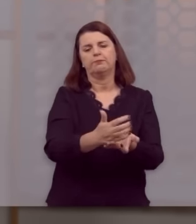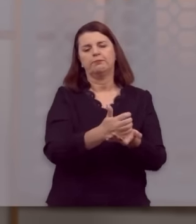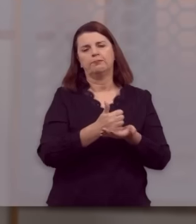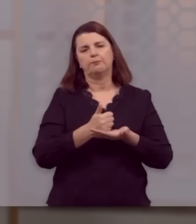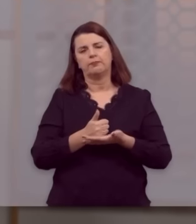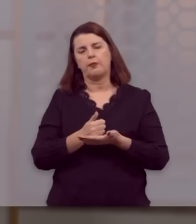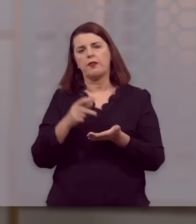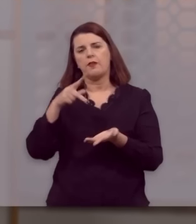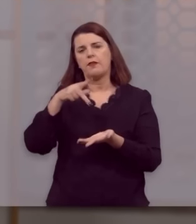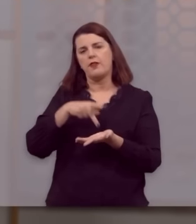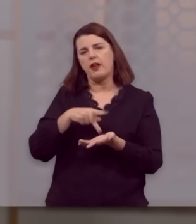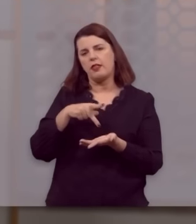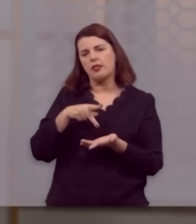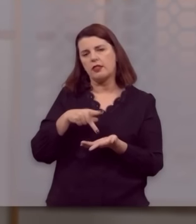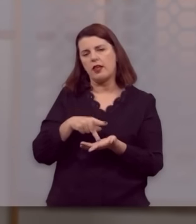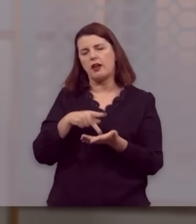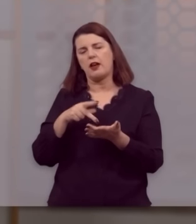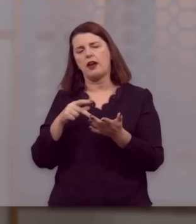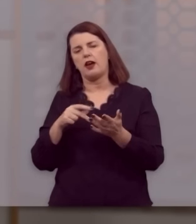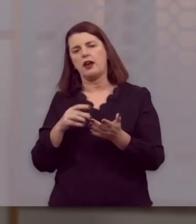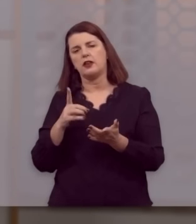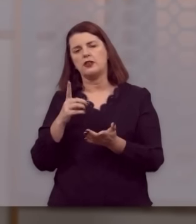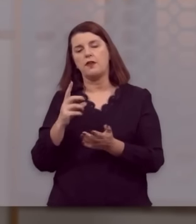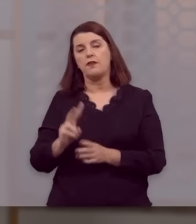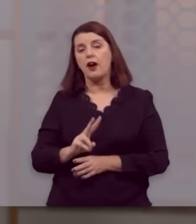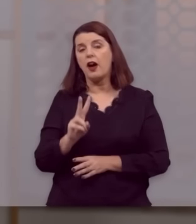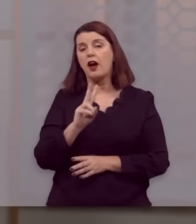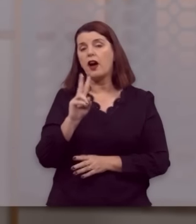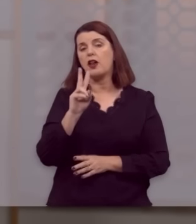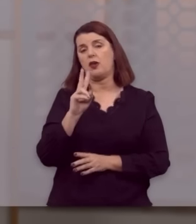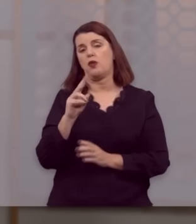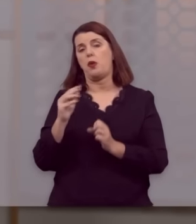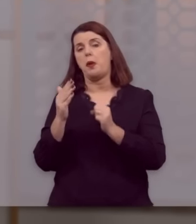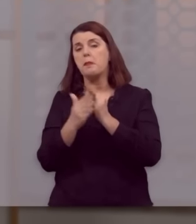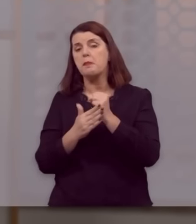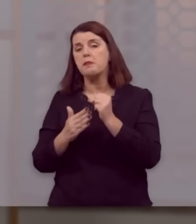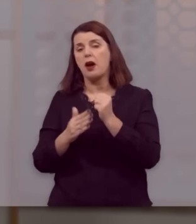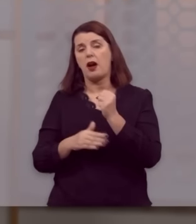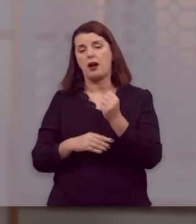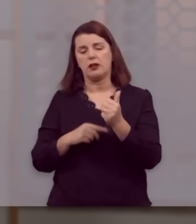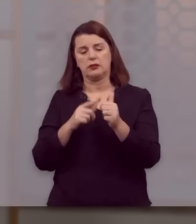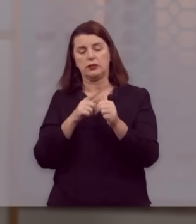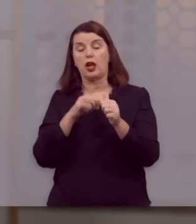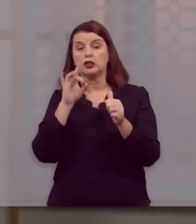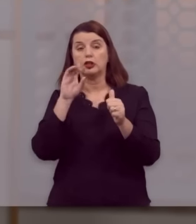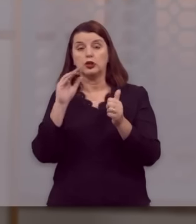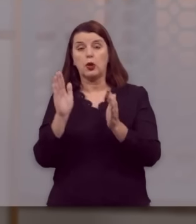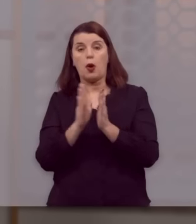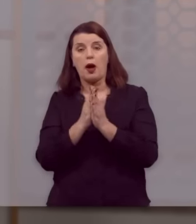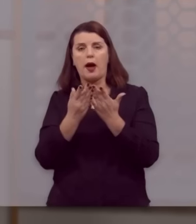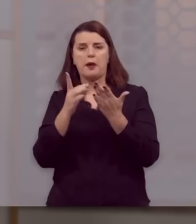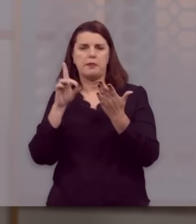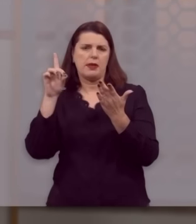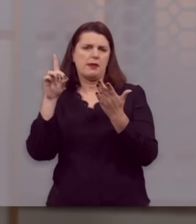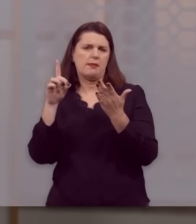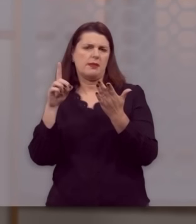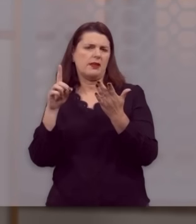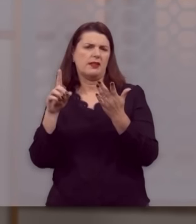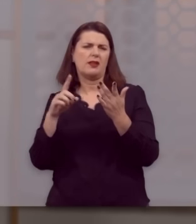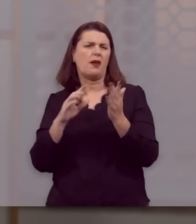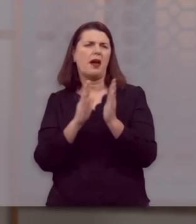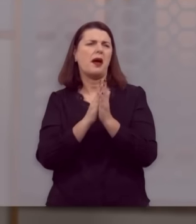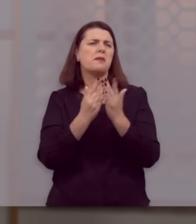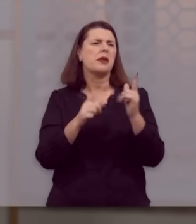verdades, essas doutrinas, esses pilares. Quais sejam? Só a Bíblia. Não é a Bíblia mais a